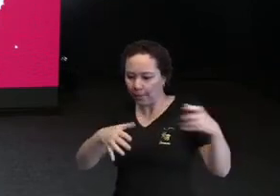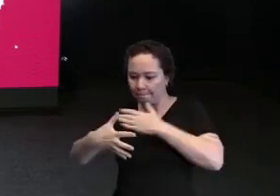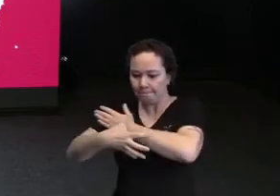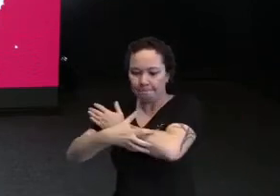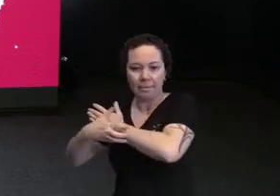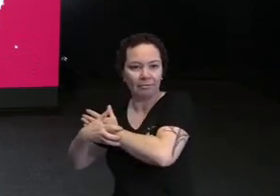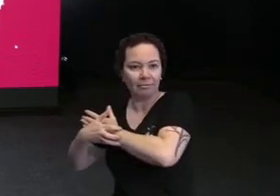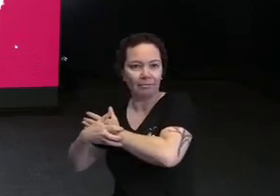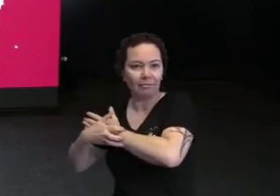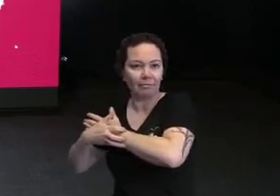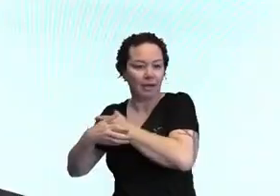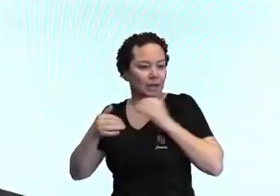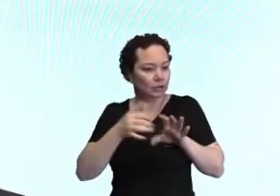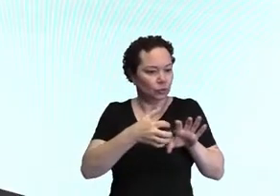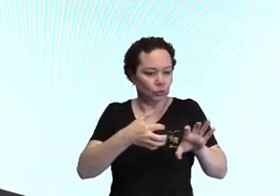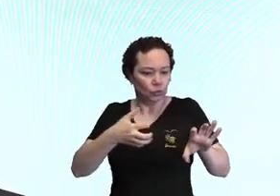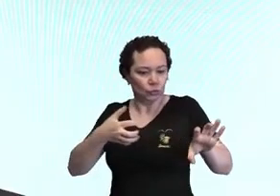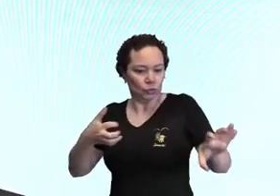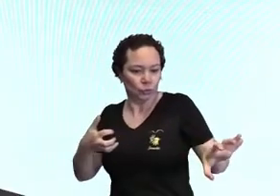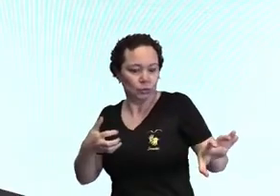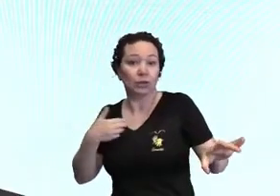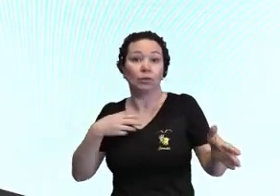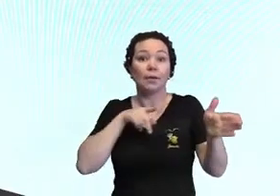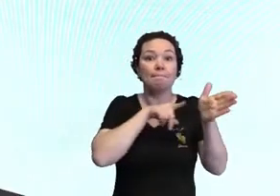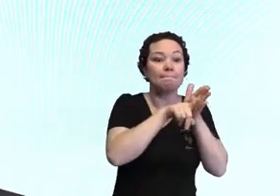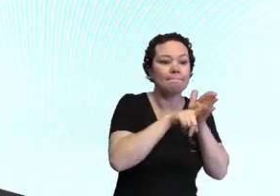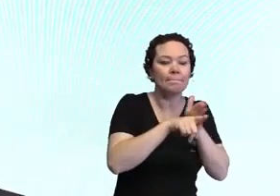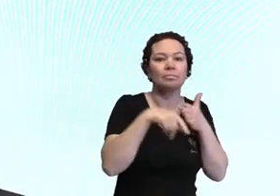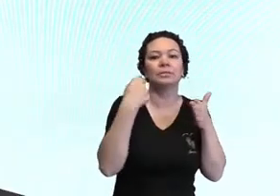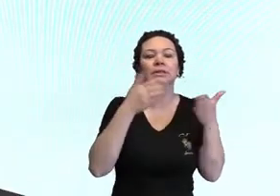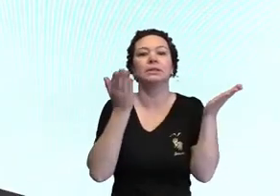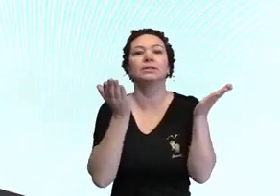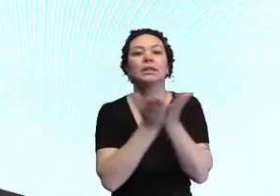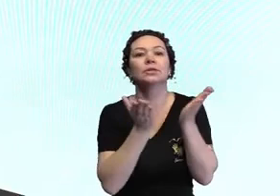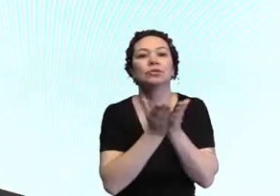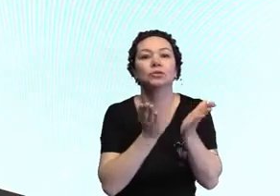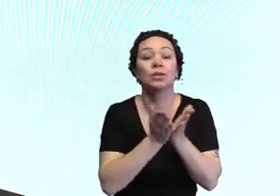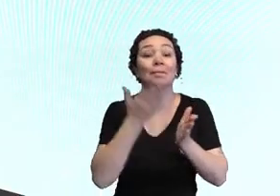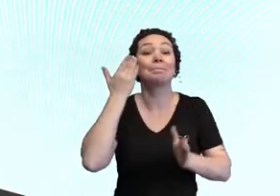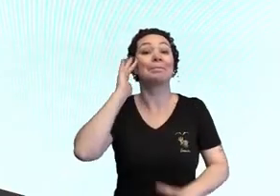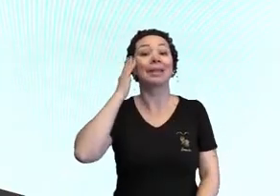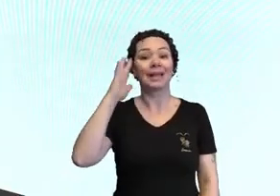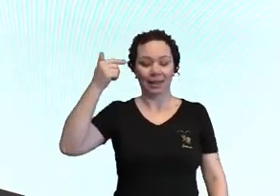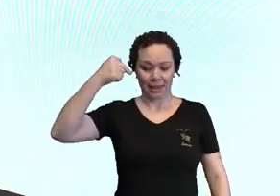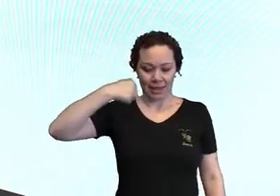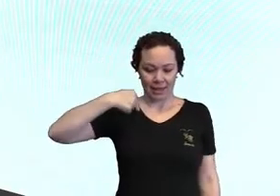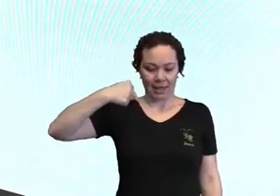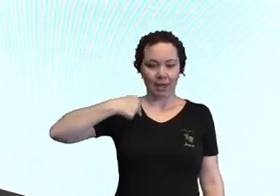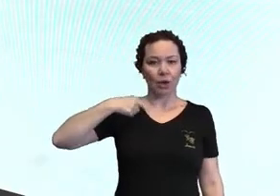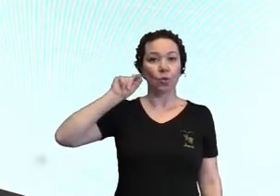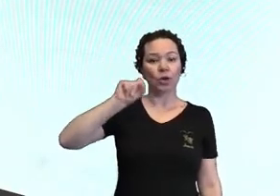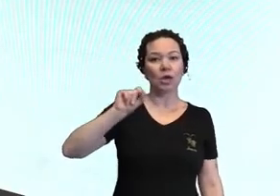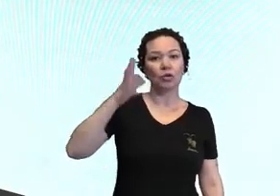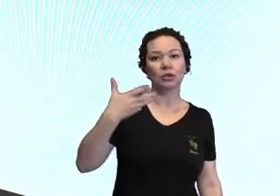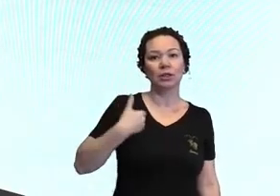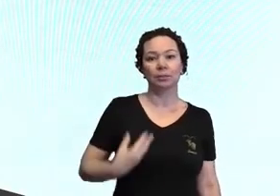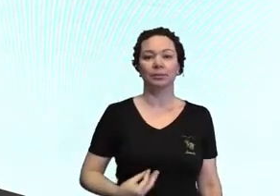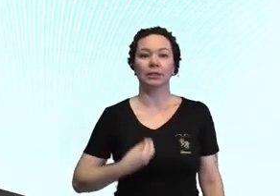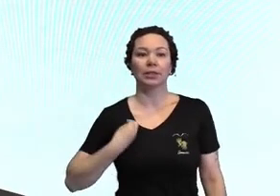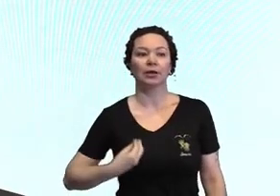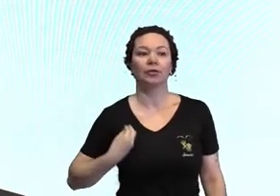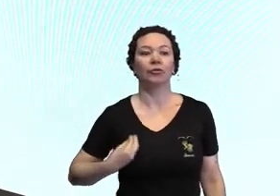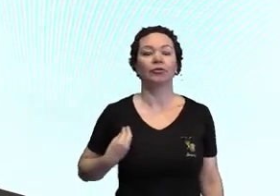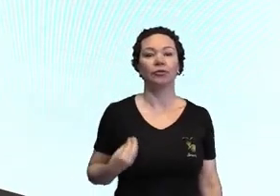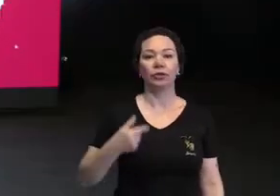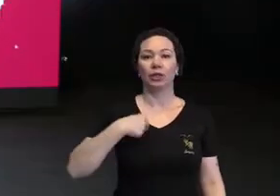Toda a história, desde a abolição, eu precisei estudar para me entender, para entender o que estava acontecendo comigo. E eu falei,